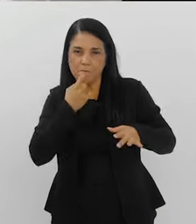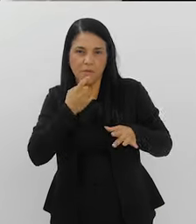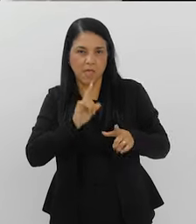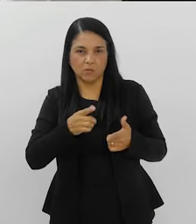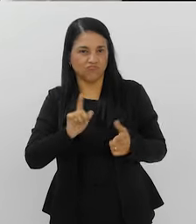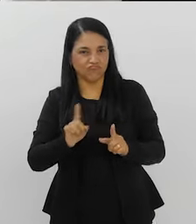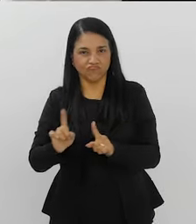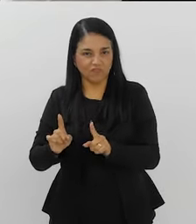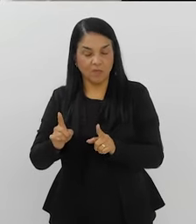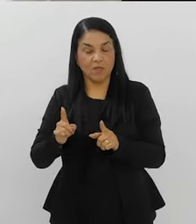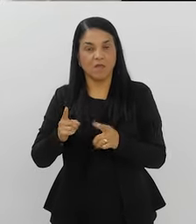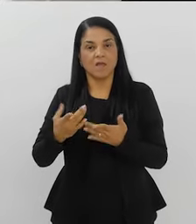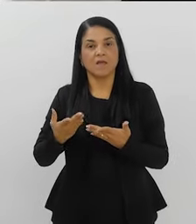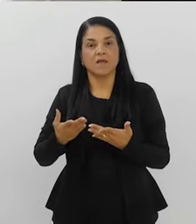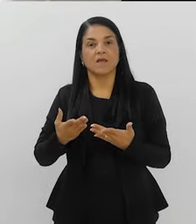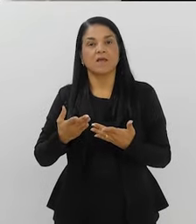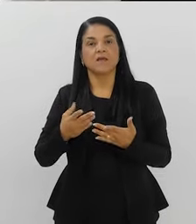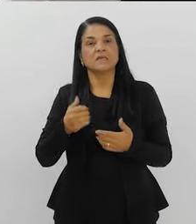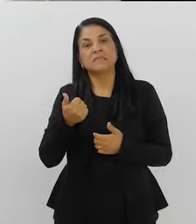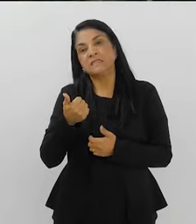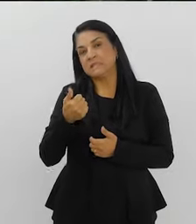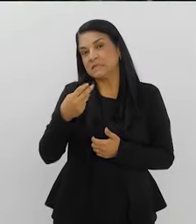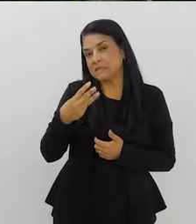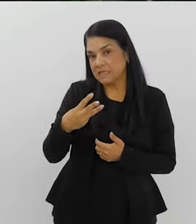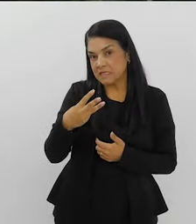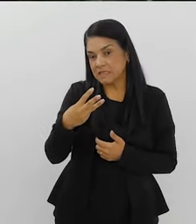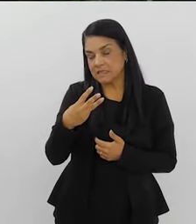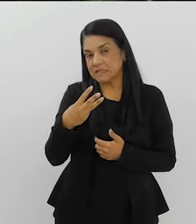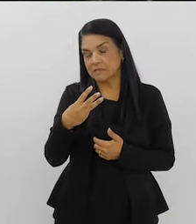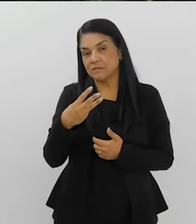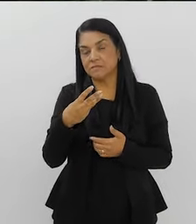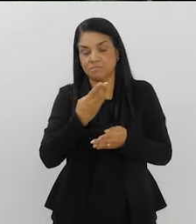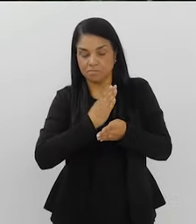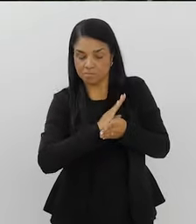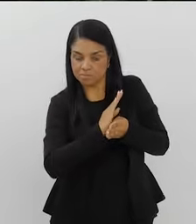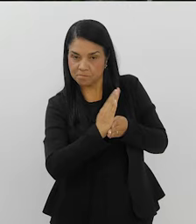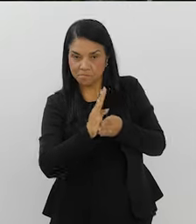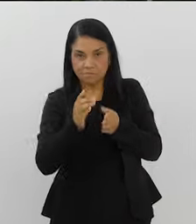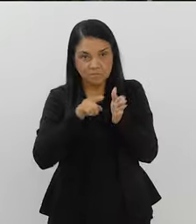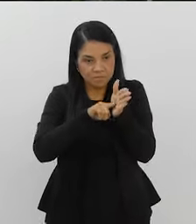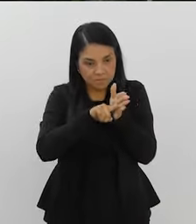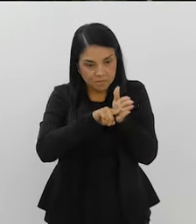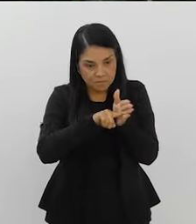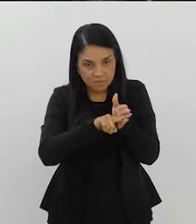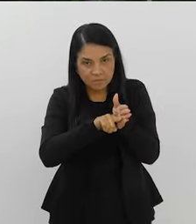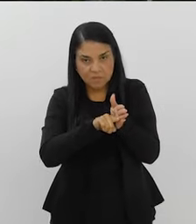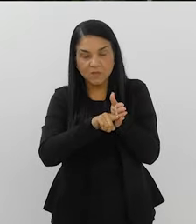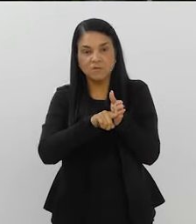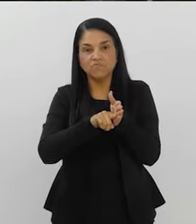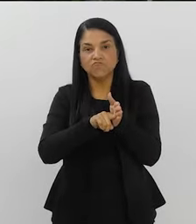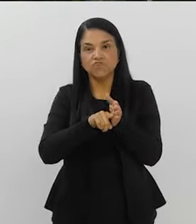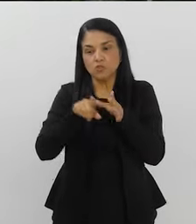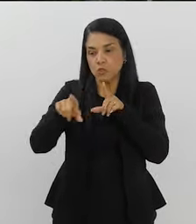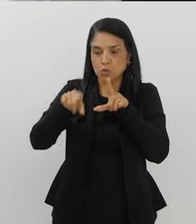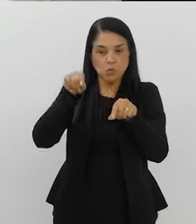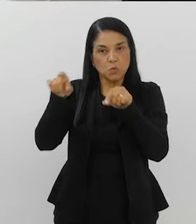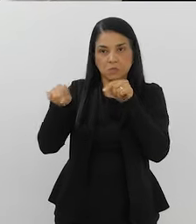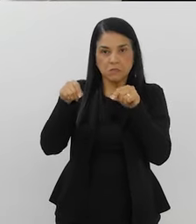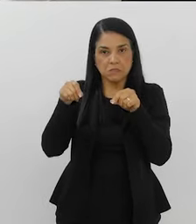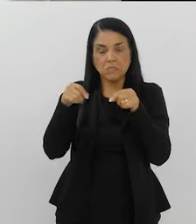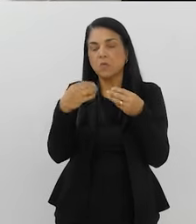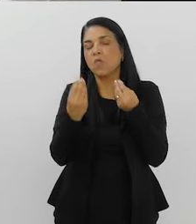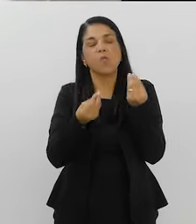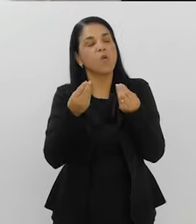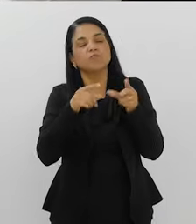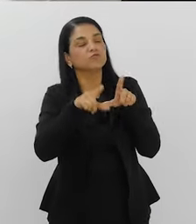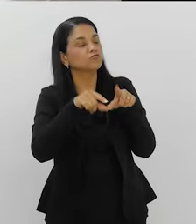Ah, entendi. E esses 13 que foram analisados, eles foram coletados aleatoriamente? Como é foi a